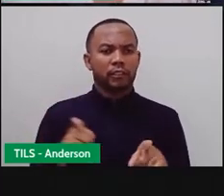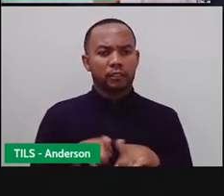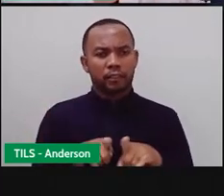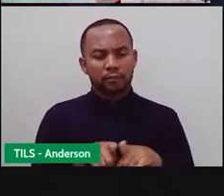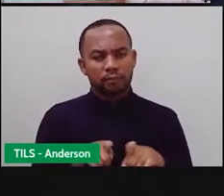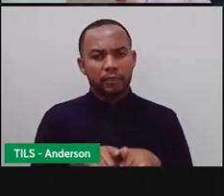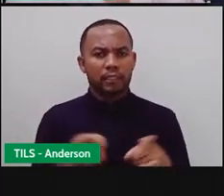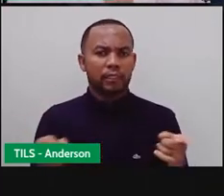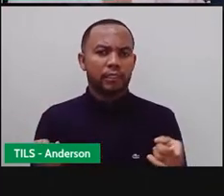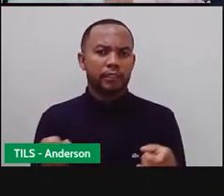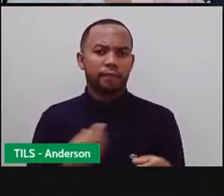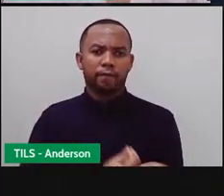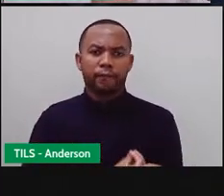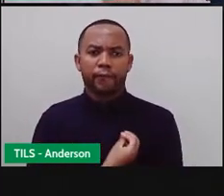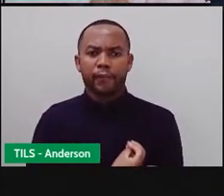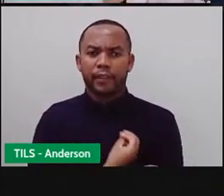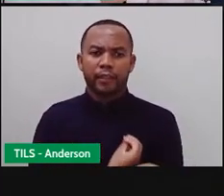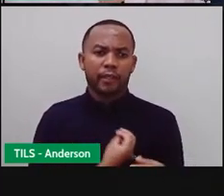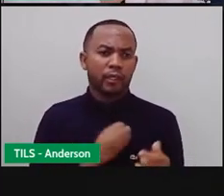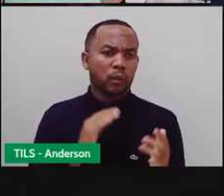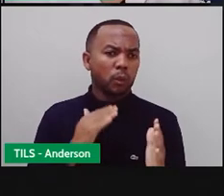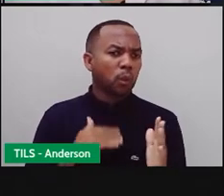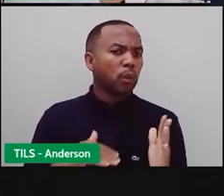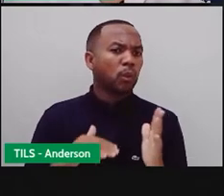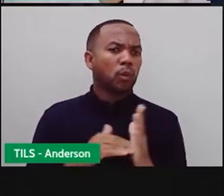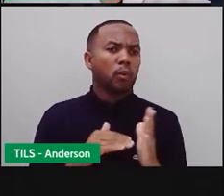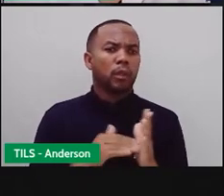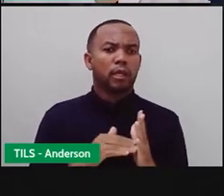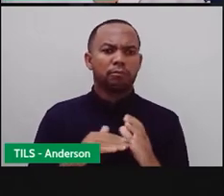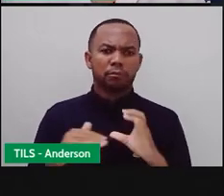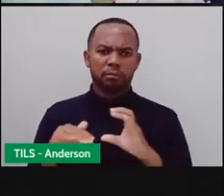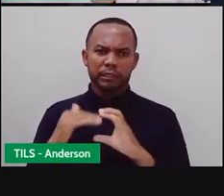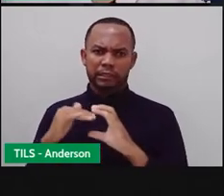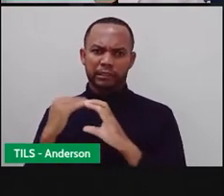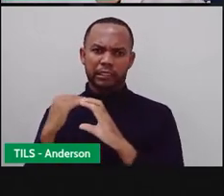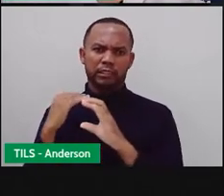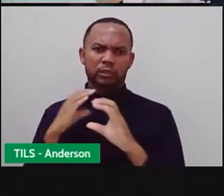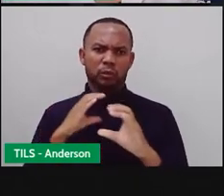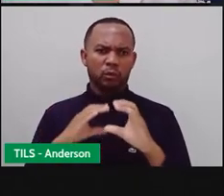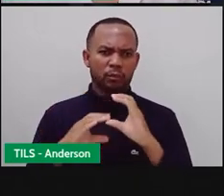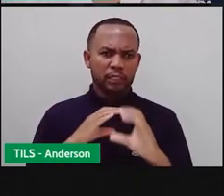com a nossa vida inteira, na palma da mão. E aí você manda uma mensagem, são comunicações o quê?